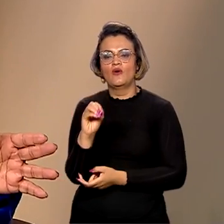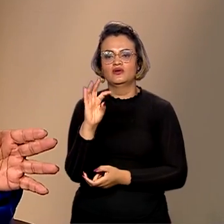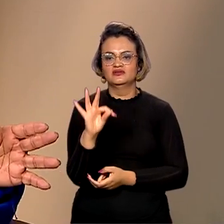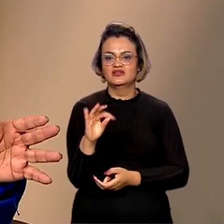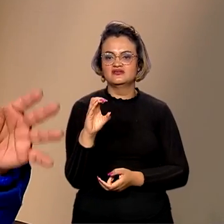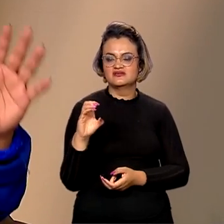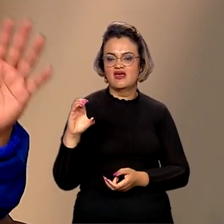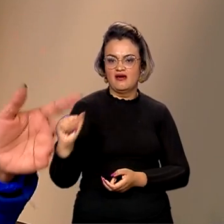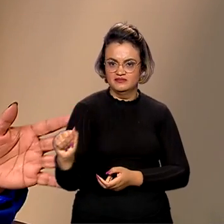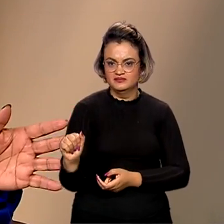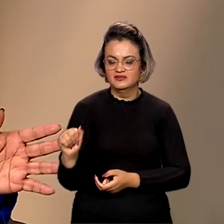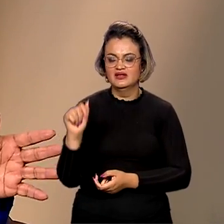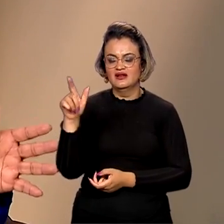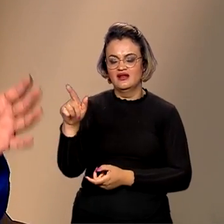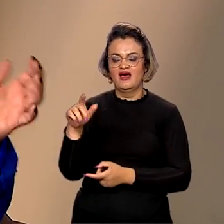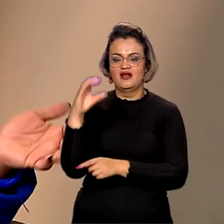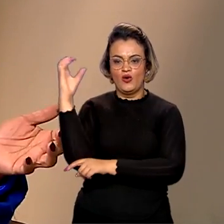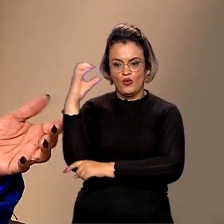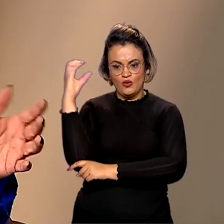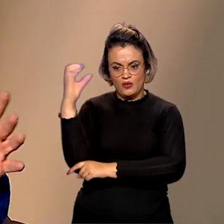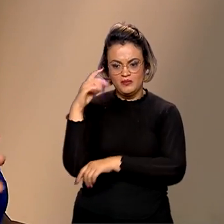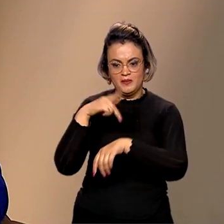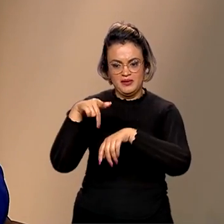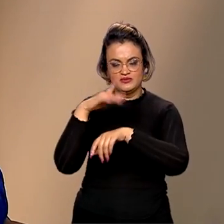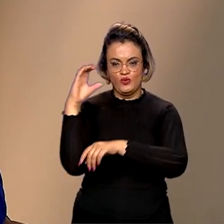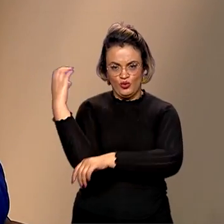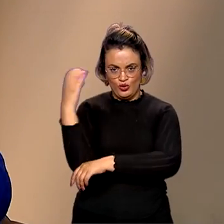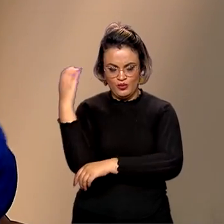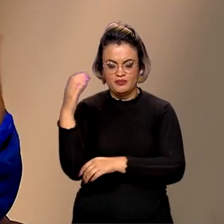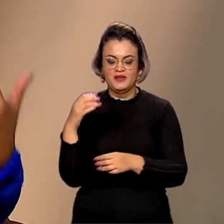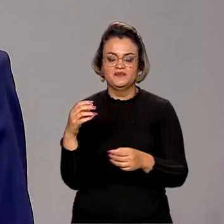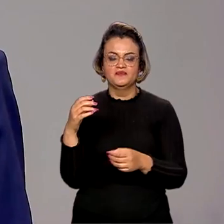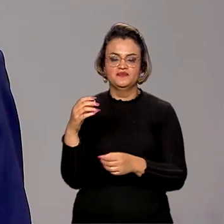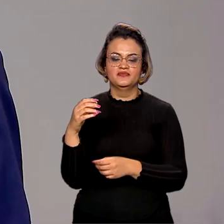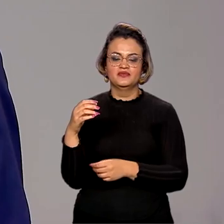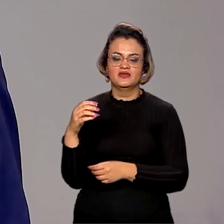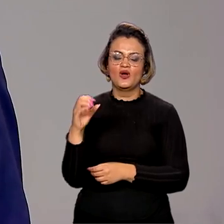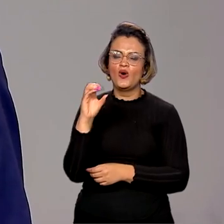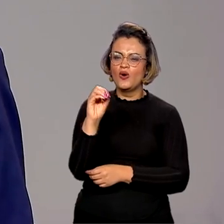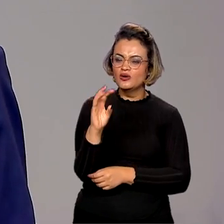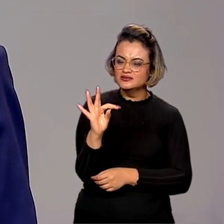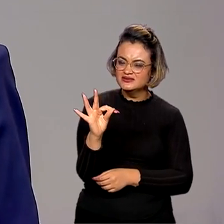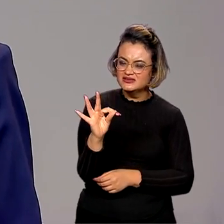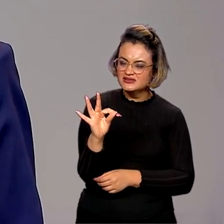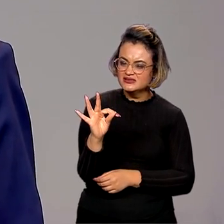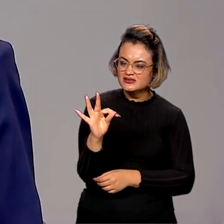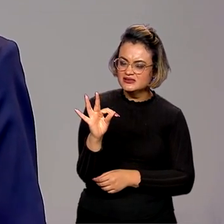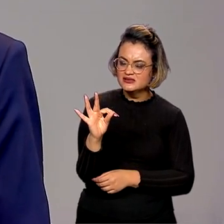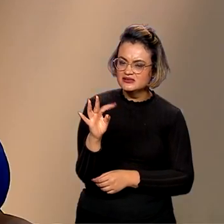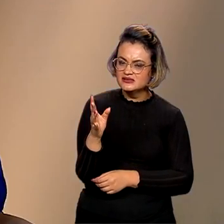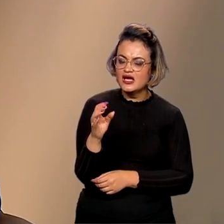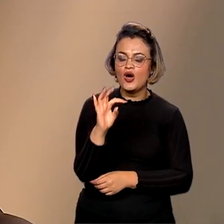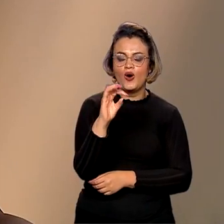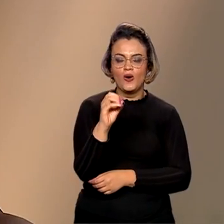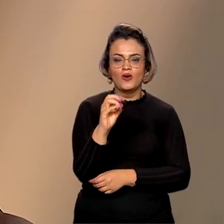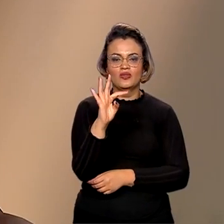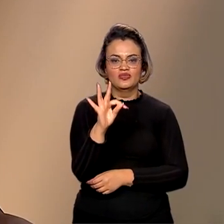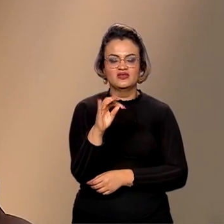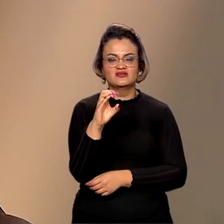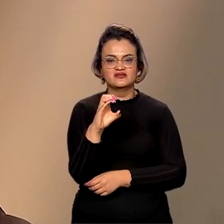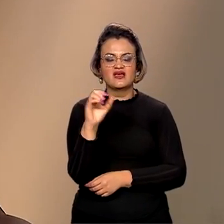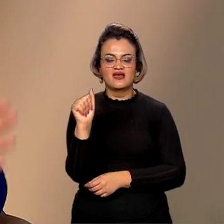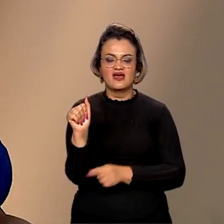em Letícia, né, na Colômbia, em 45 anos da organização dos tratados,